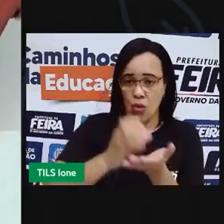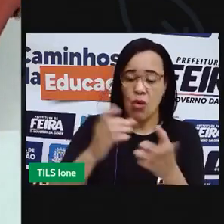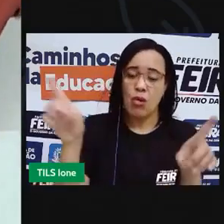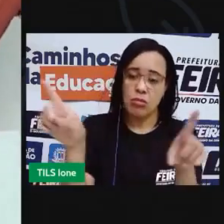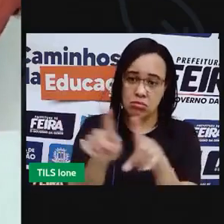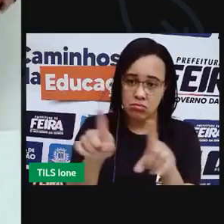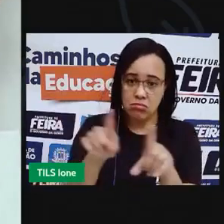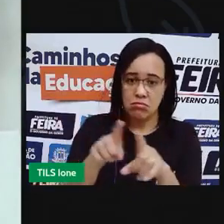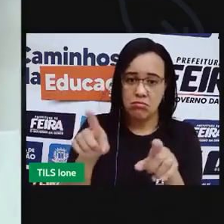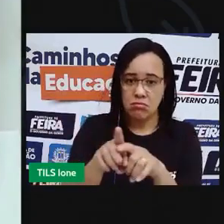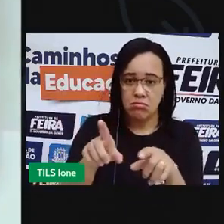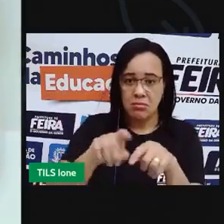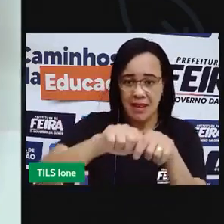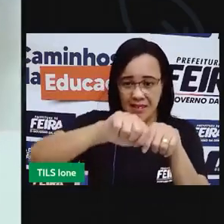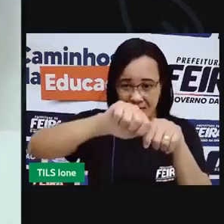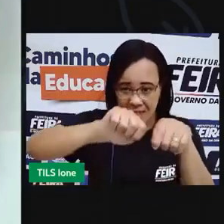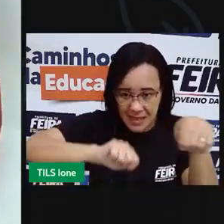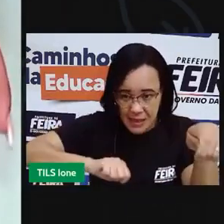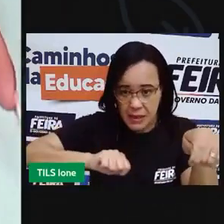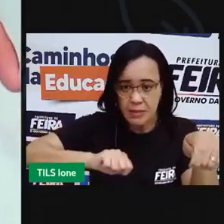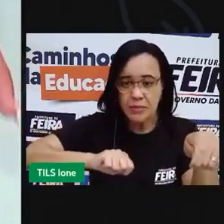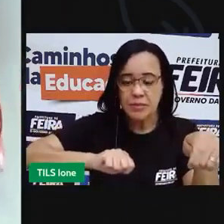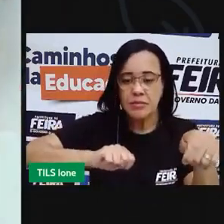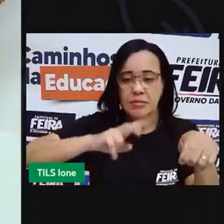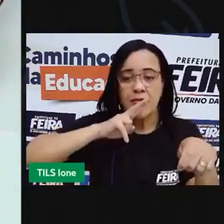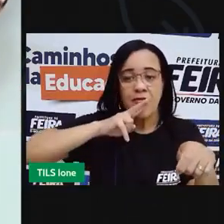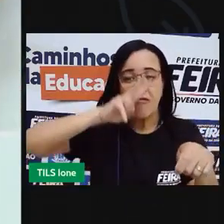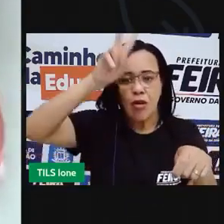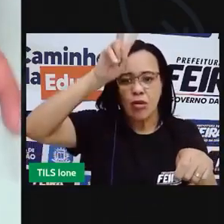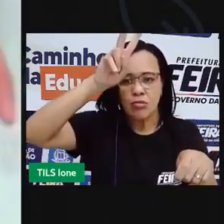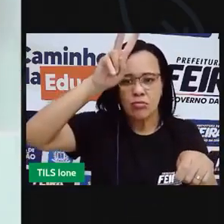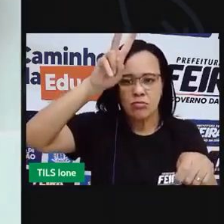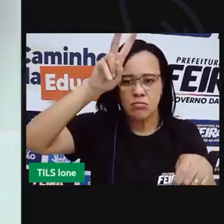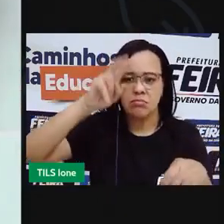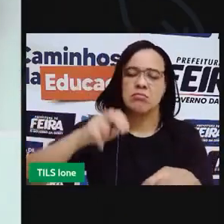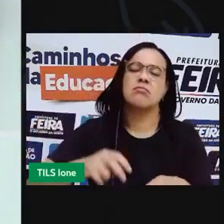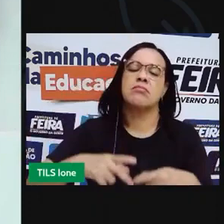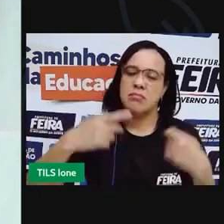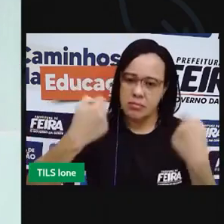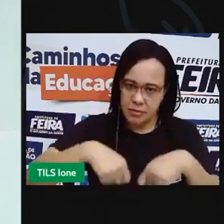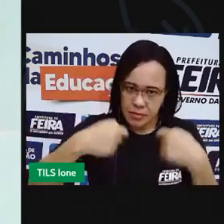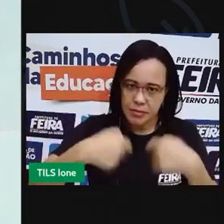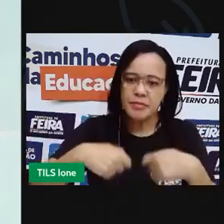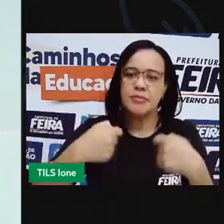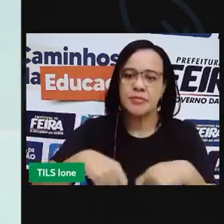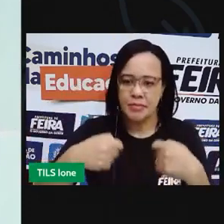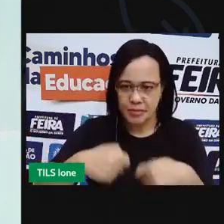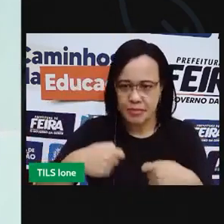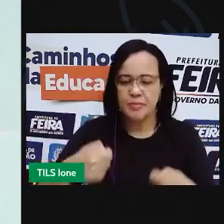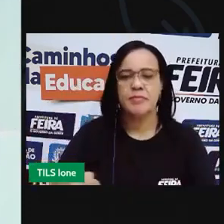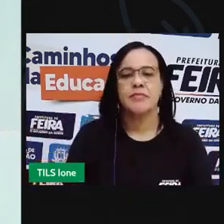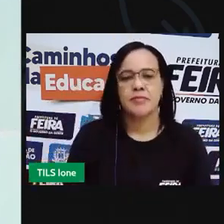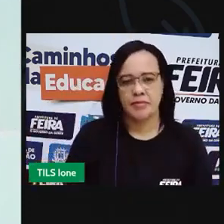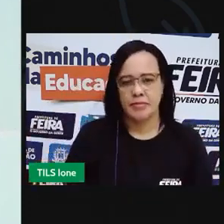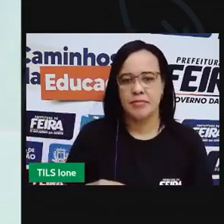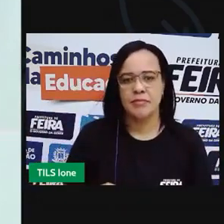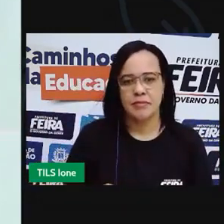eu fazendo uma força dobrando ele dobrando